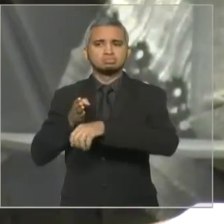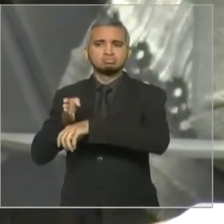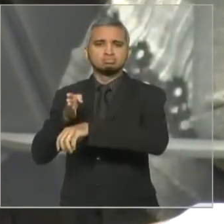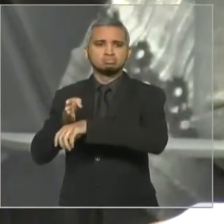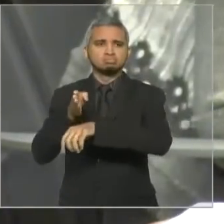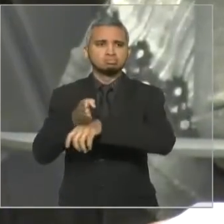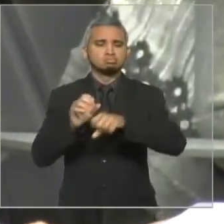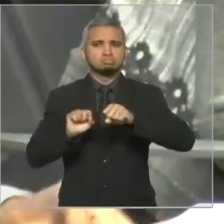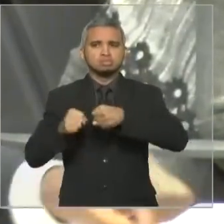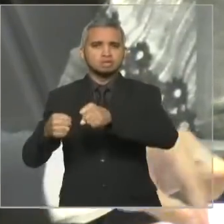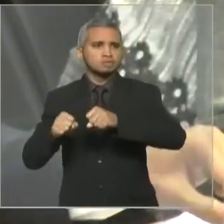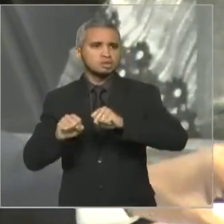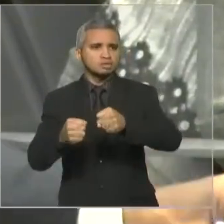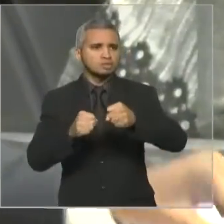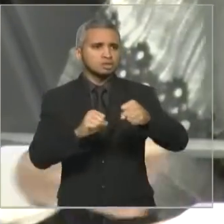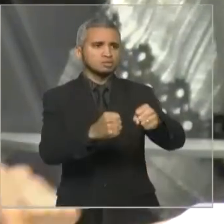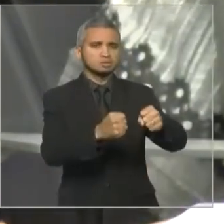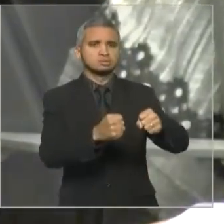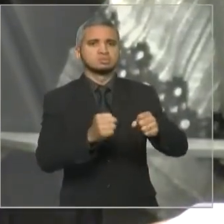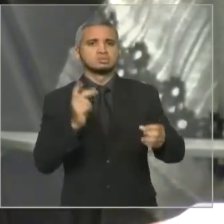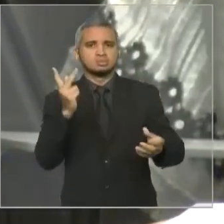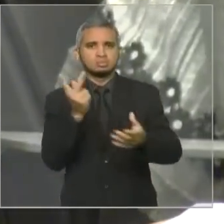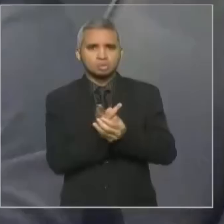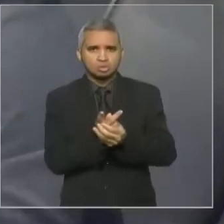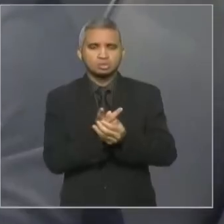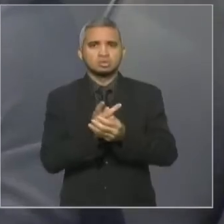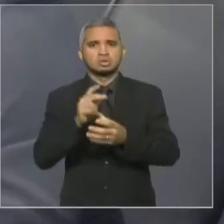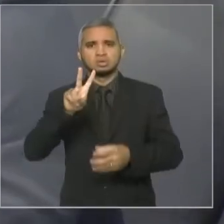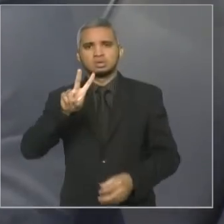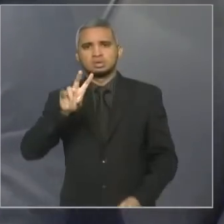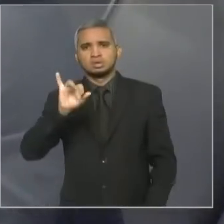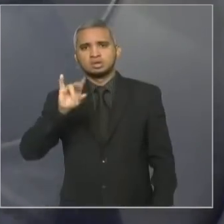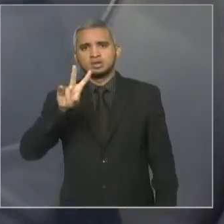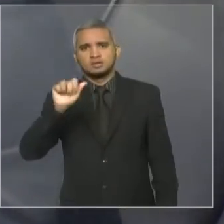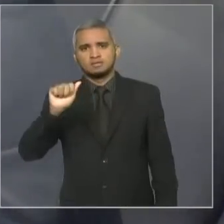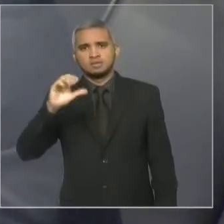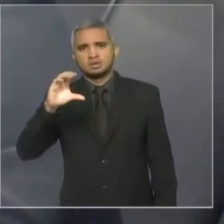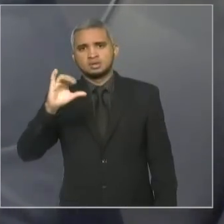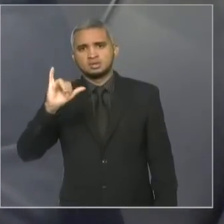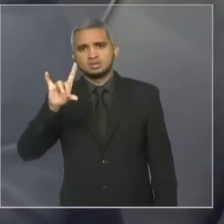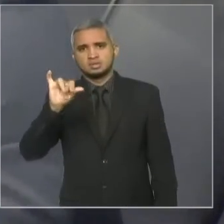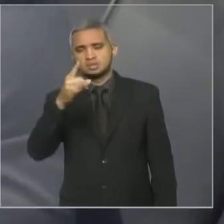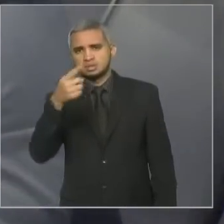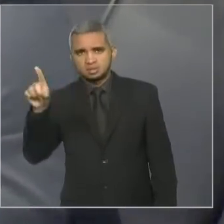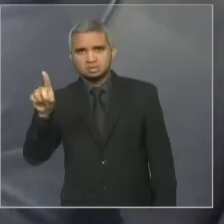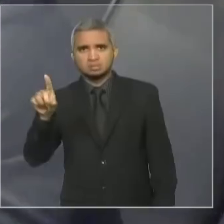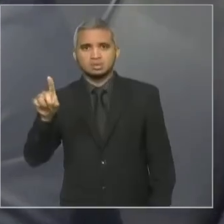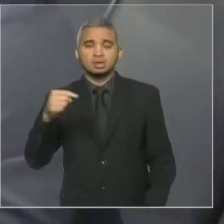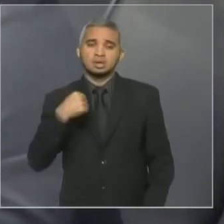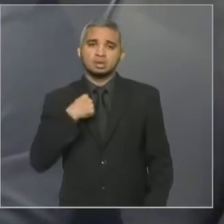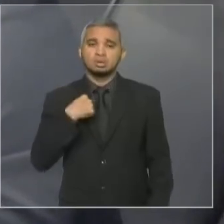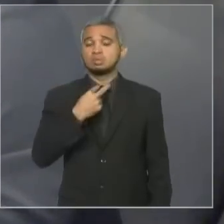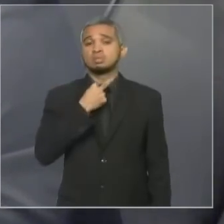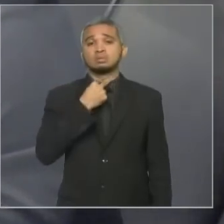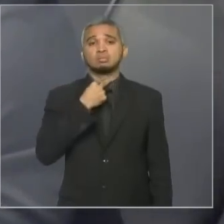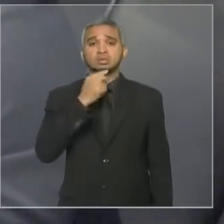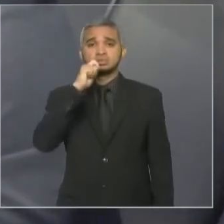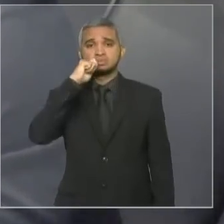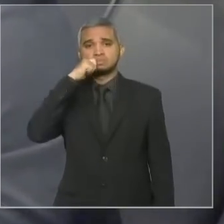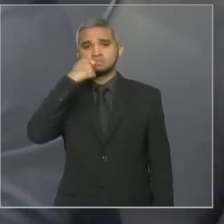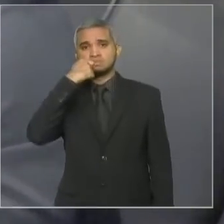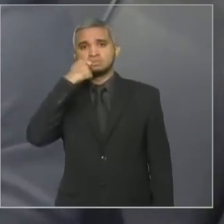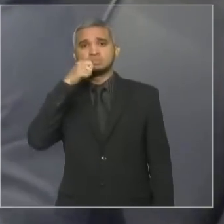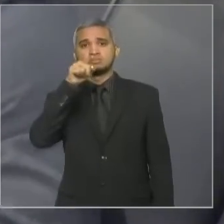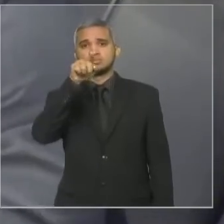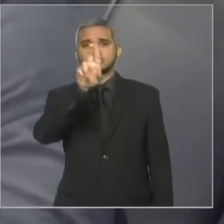garantir por meio da gestão no PROCON e no Viva Cidadão. Mas não posso me calar no momento em que o senhor usa a tribuna e fala